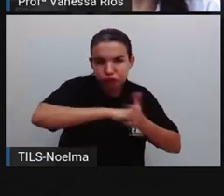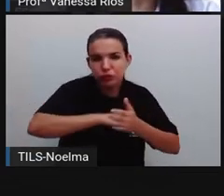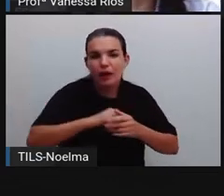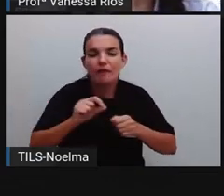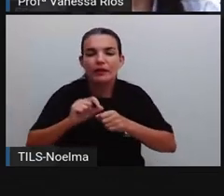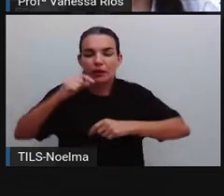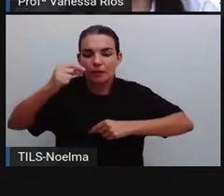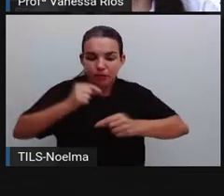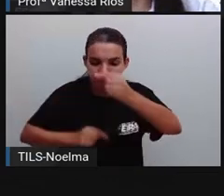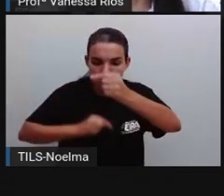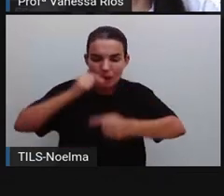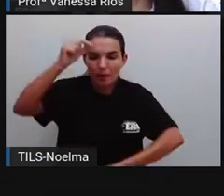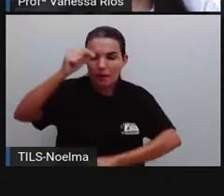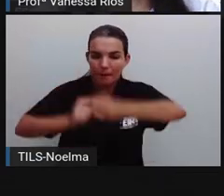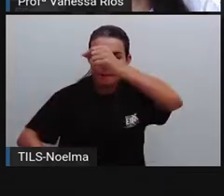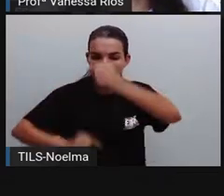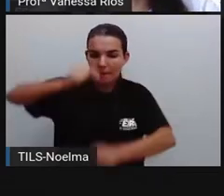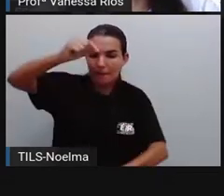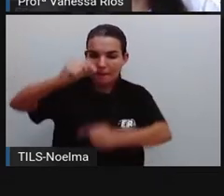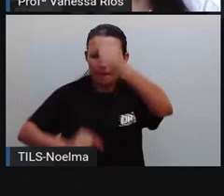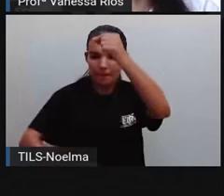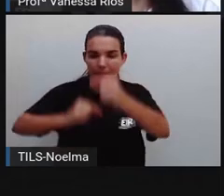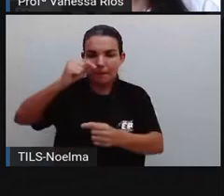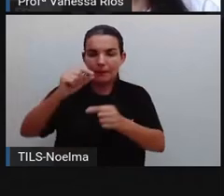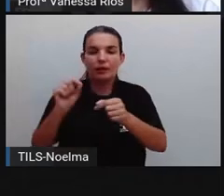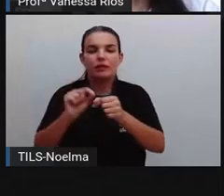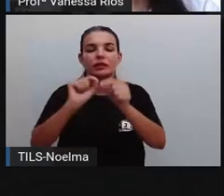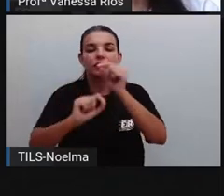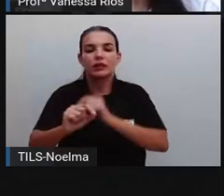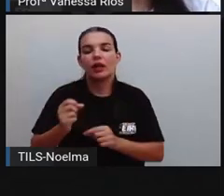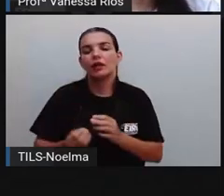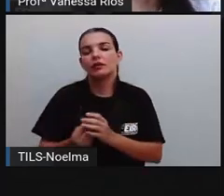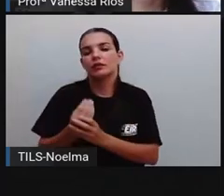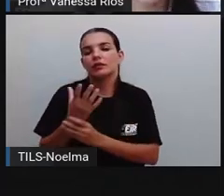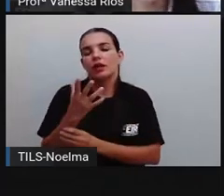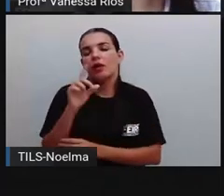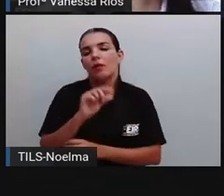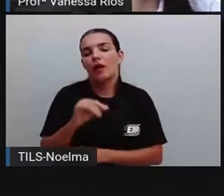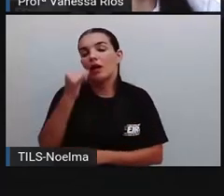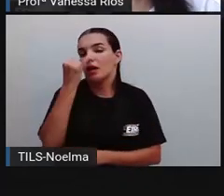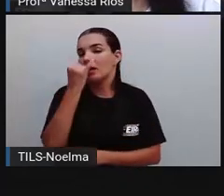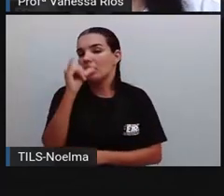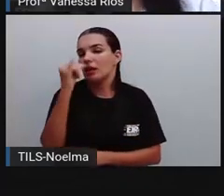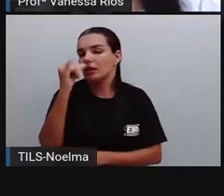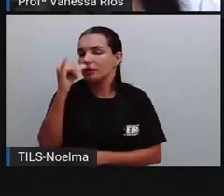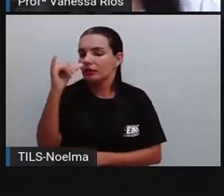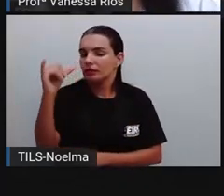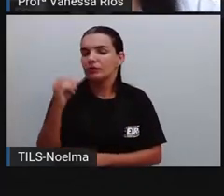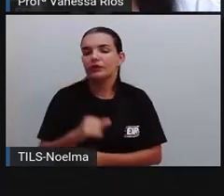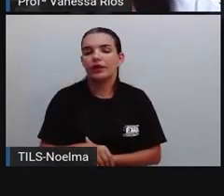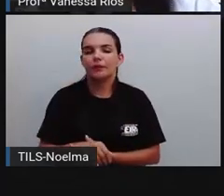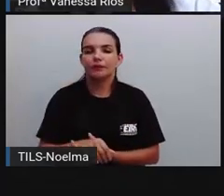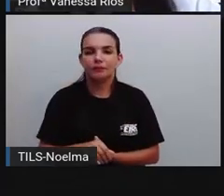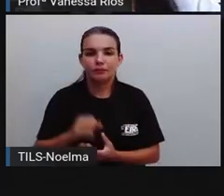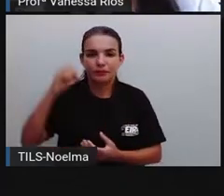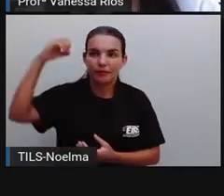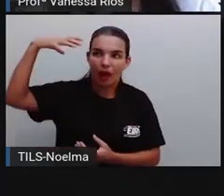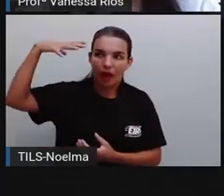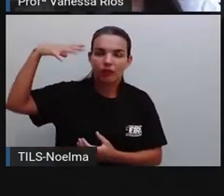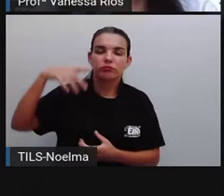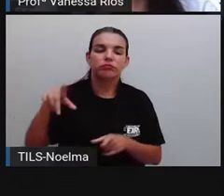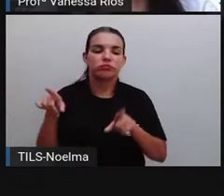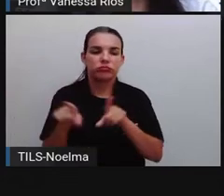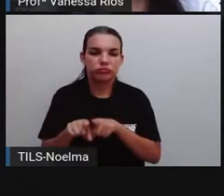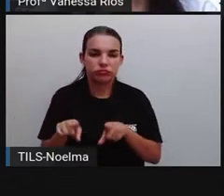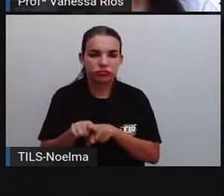turbinas e que também faz com que a energia de movimento gere, seja transformada